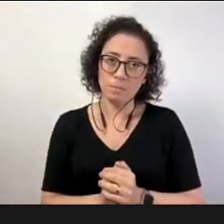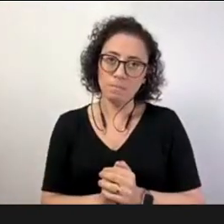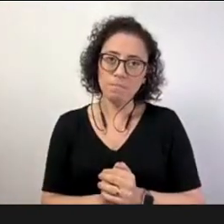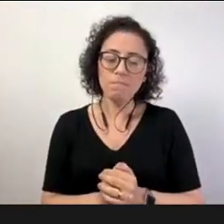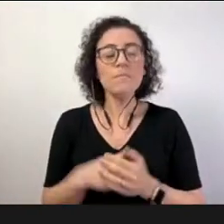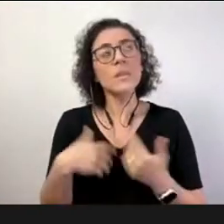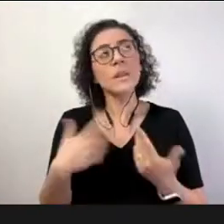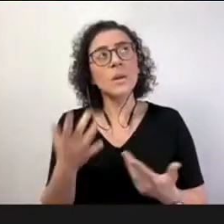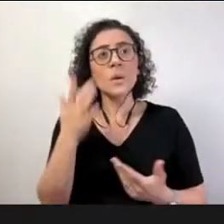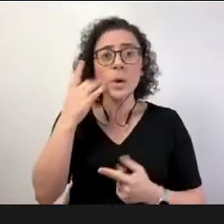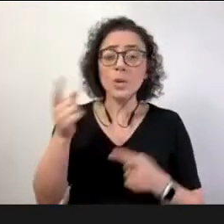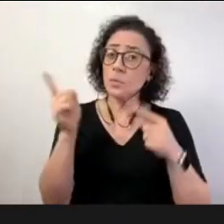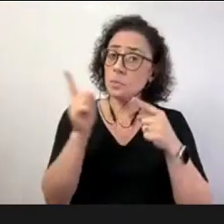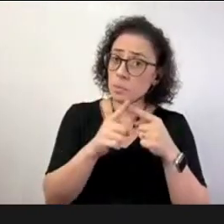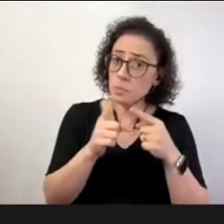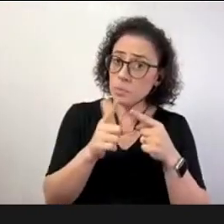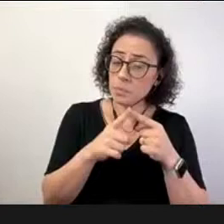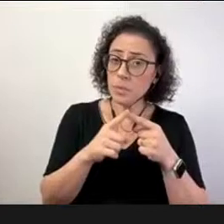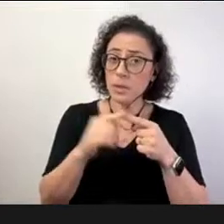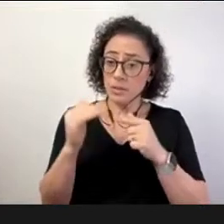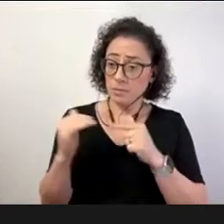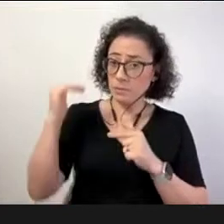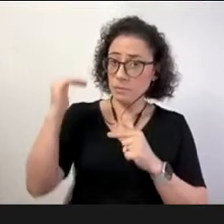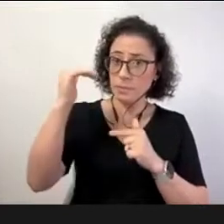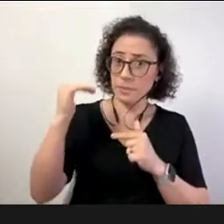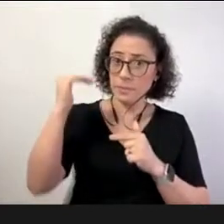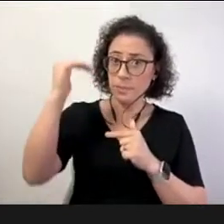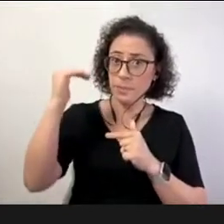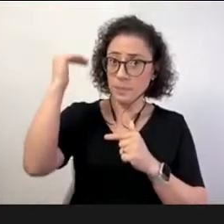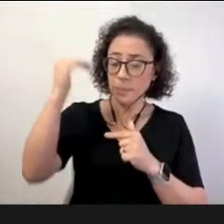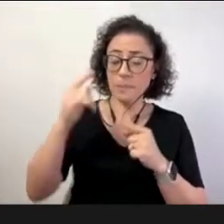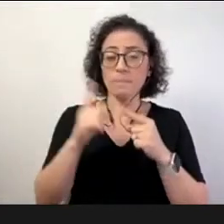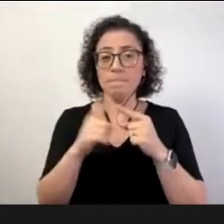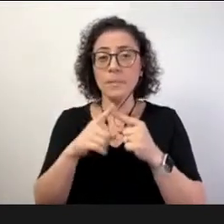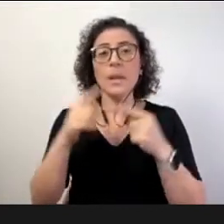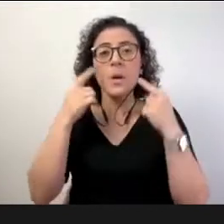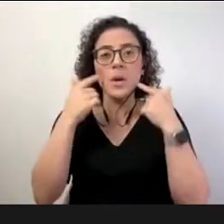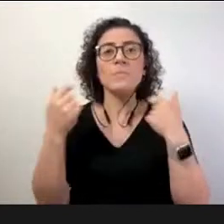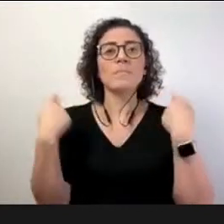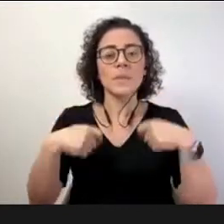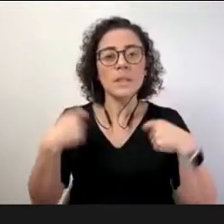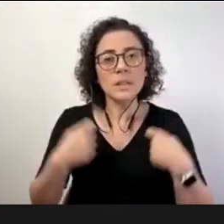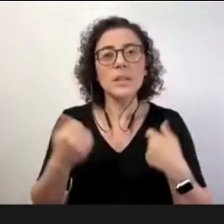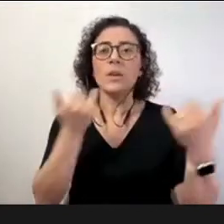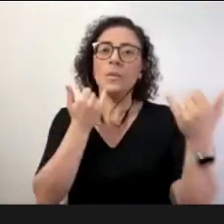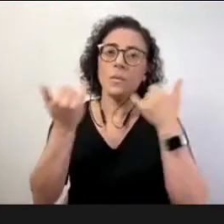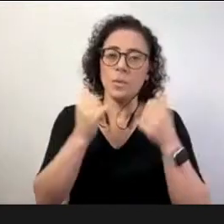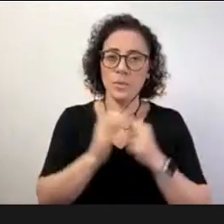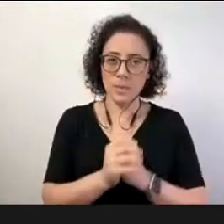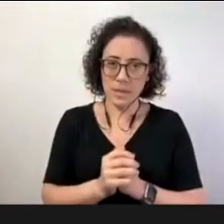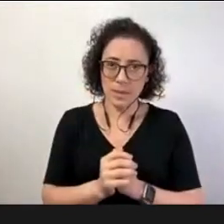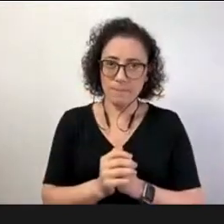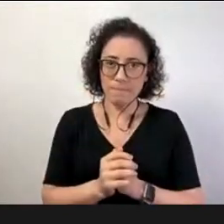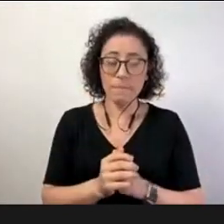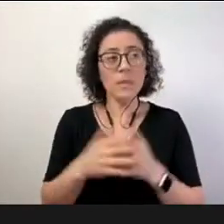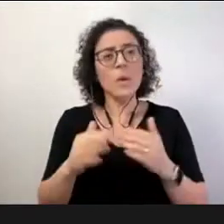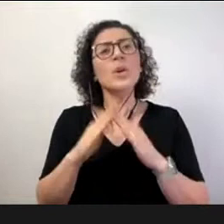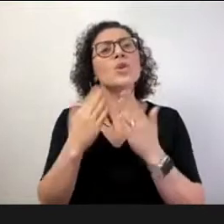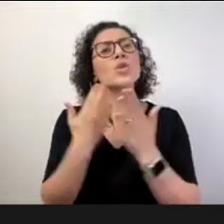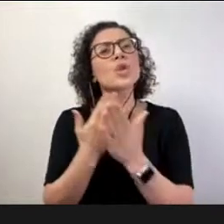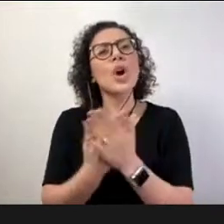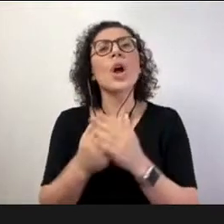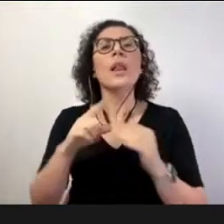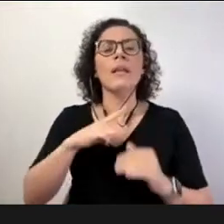primeiro nível é o nível do paradigma da informação a escola baseou-se sempre muito na informação nos